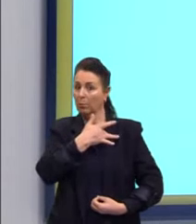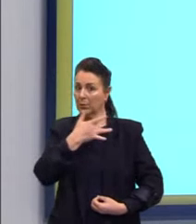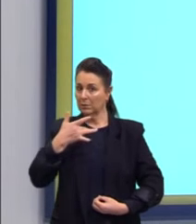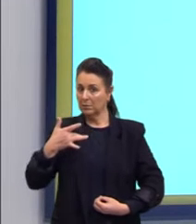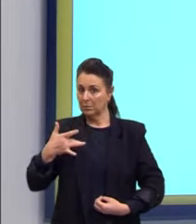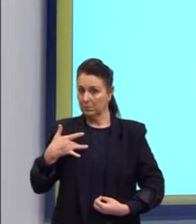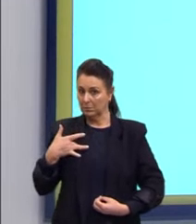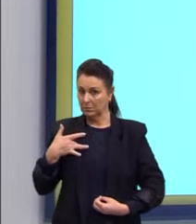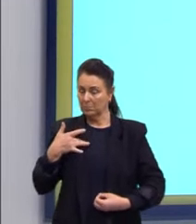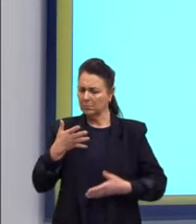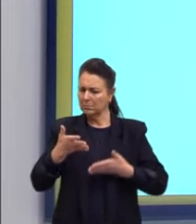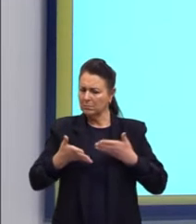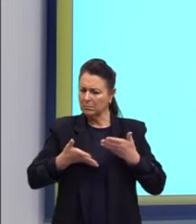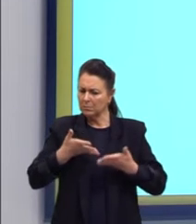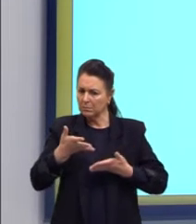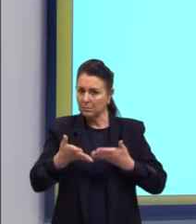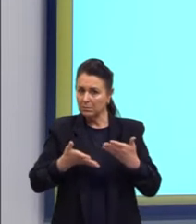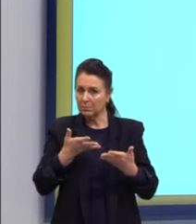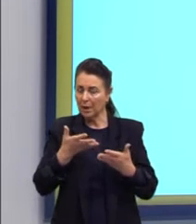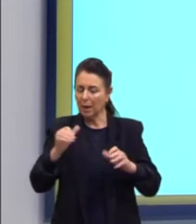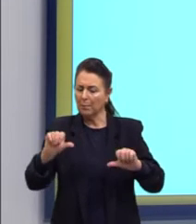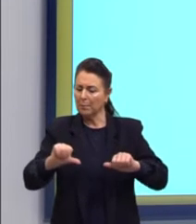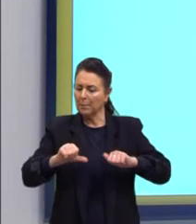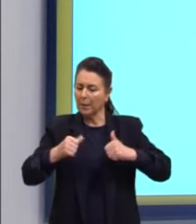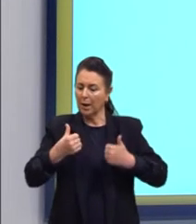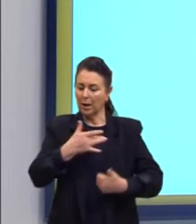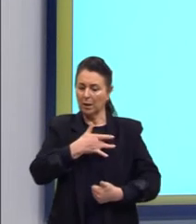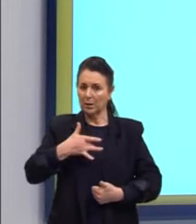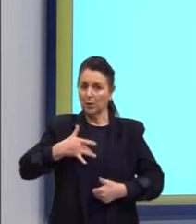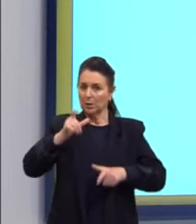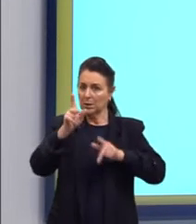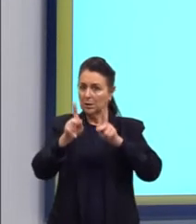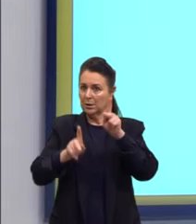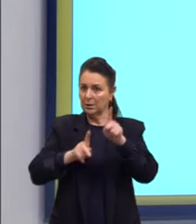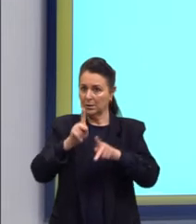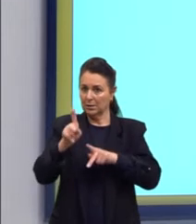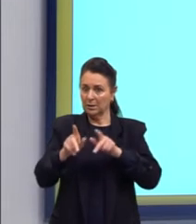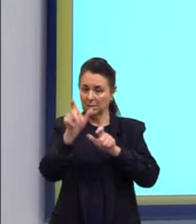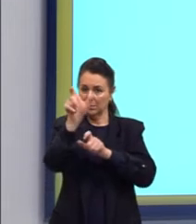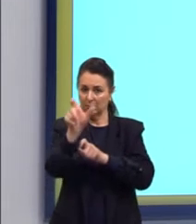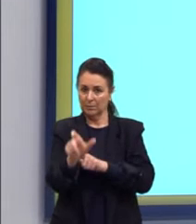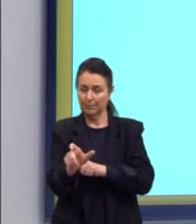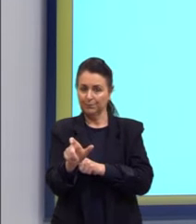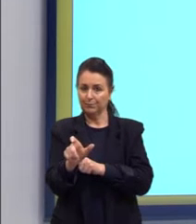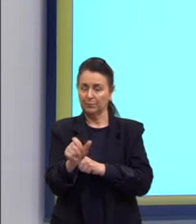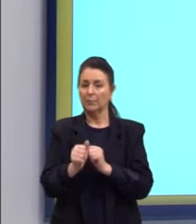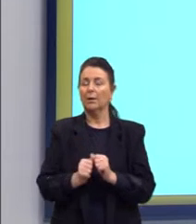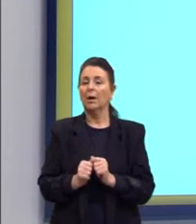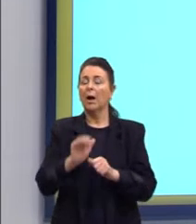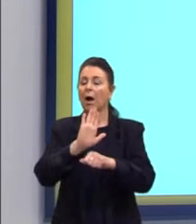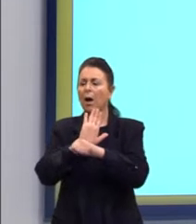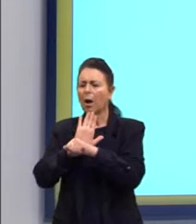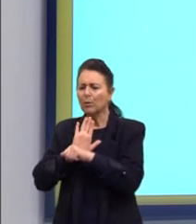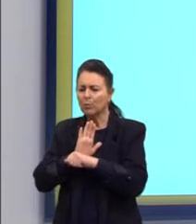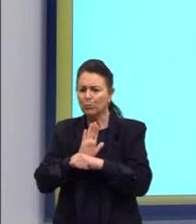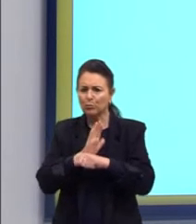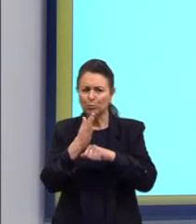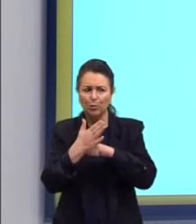promoção da saúde? É fazer uma melhora na saúde. Uma vez que ajudam na